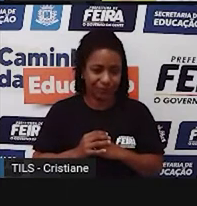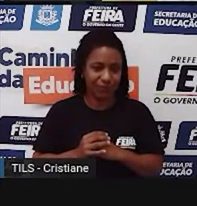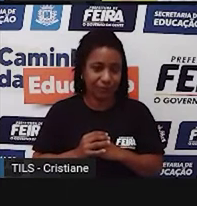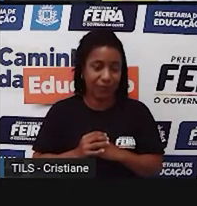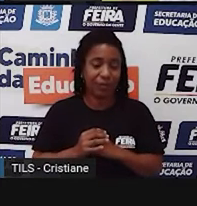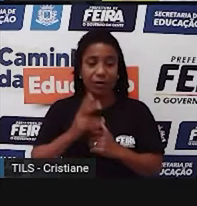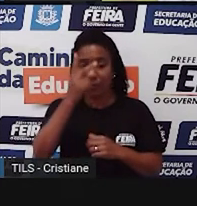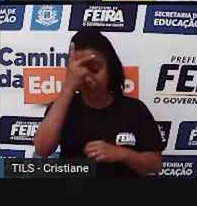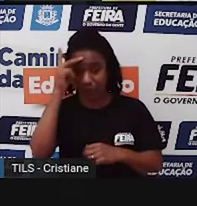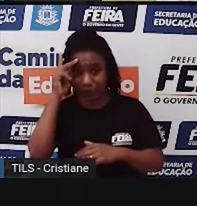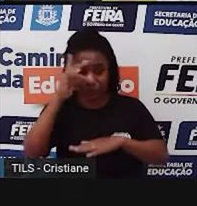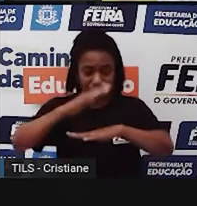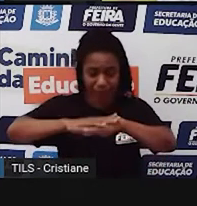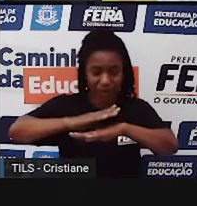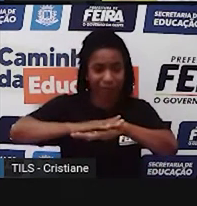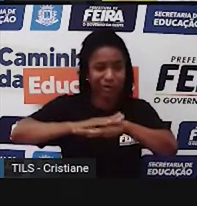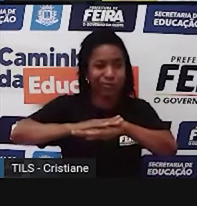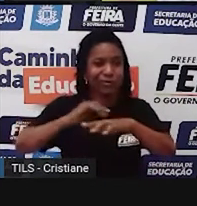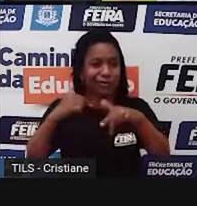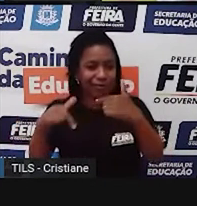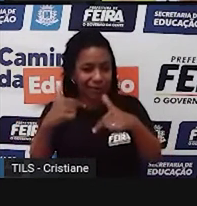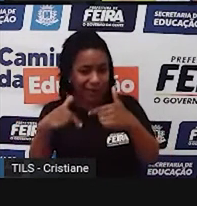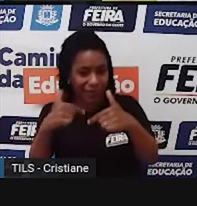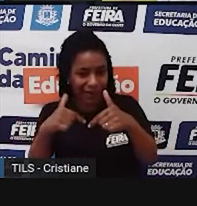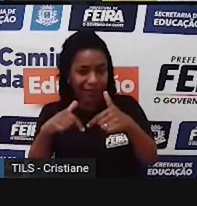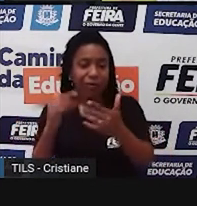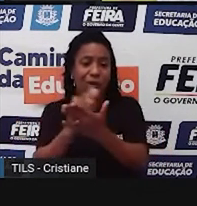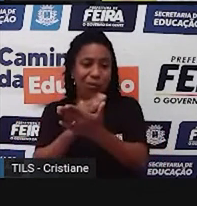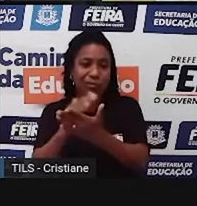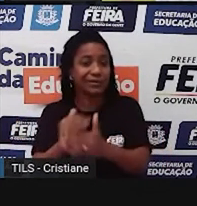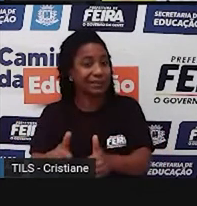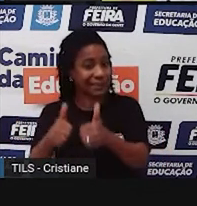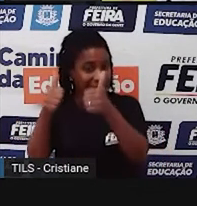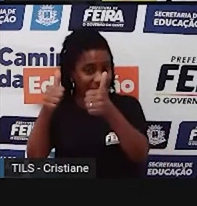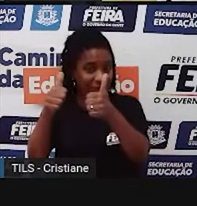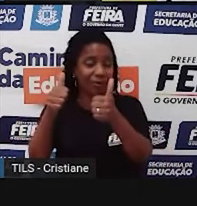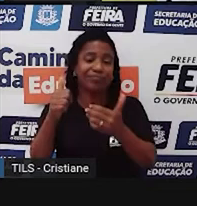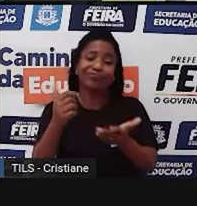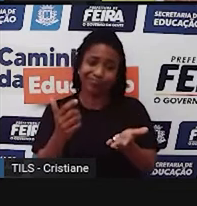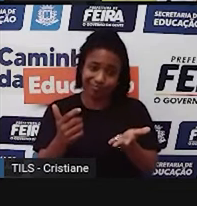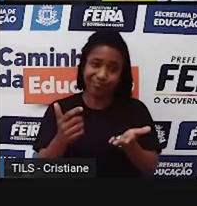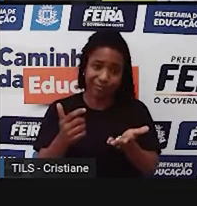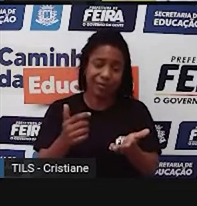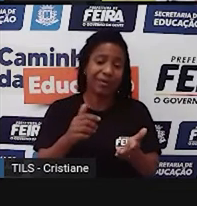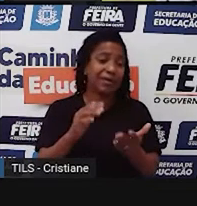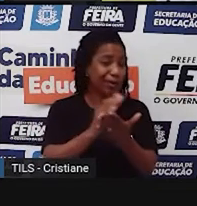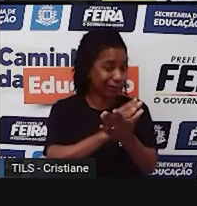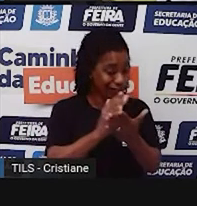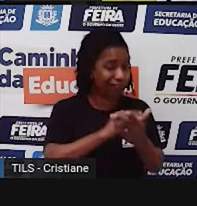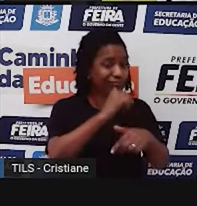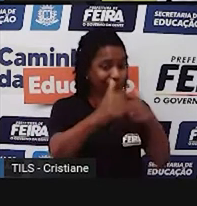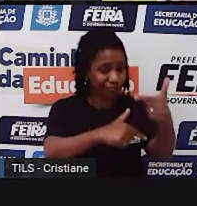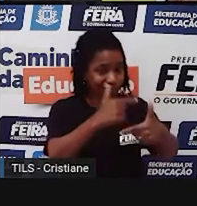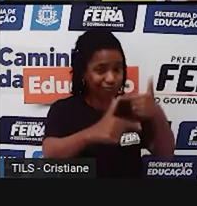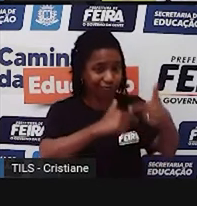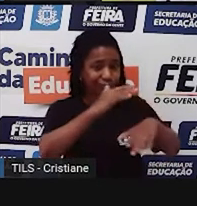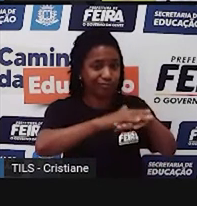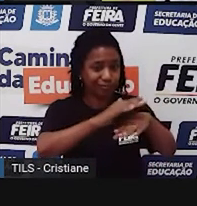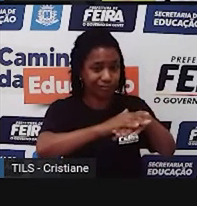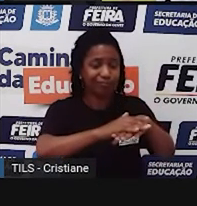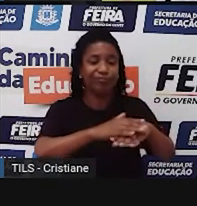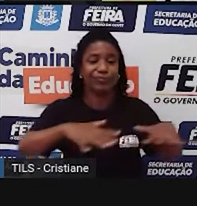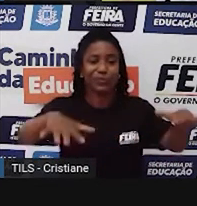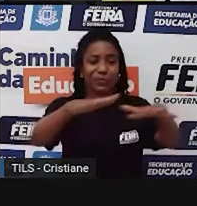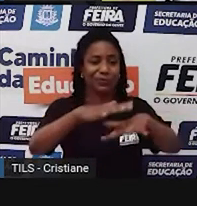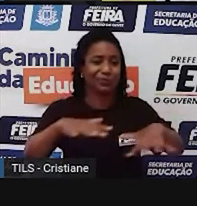gente determina a qualidade de vida que a gente vai ter ali. Um centro urbano, por exemplo, a quantidade de vias faz com que tenham muitos